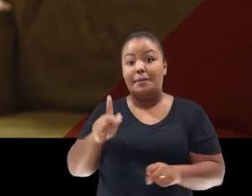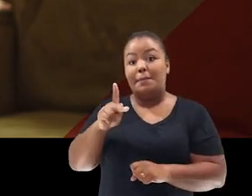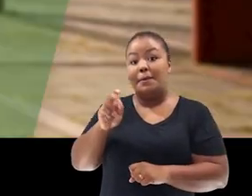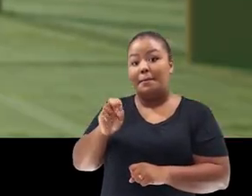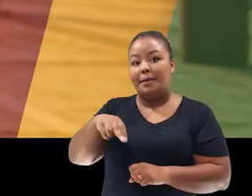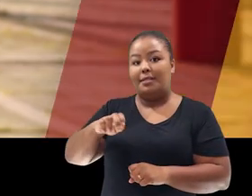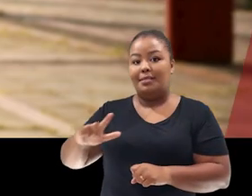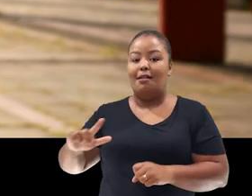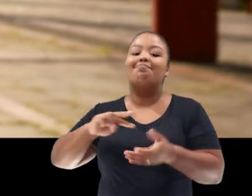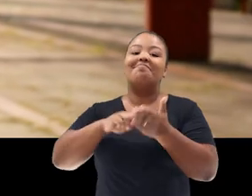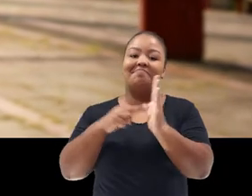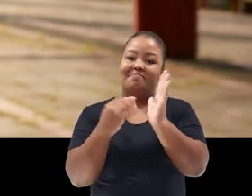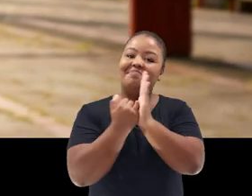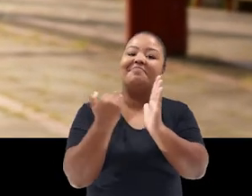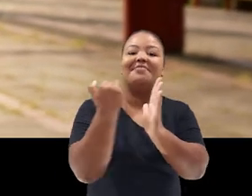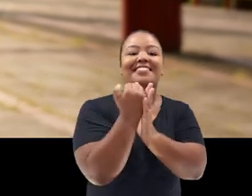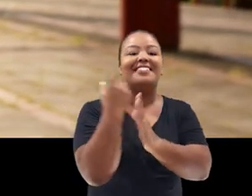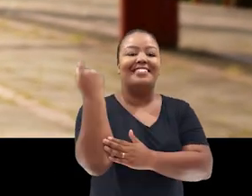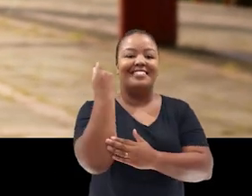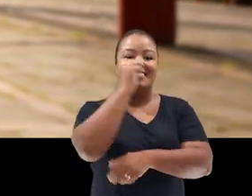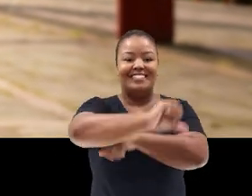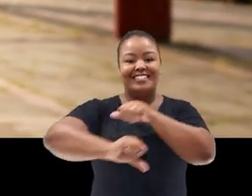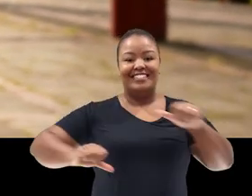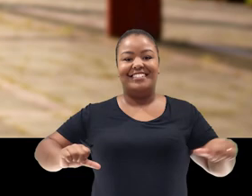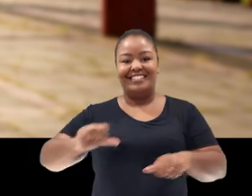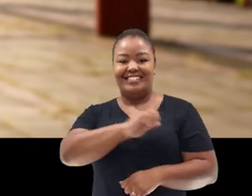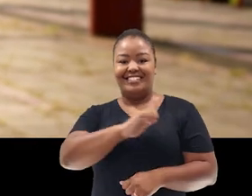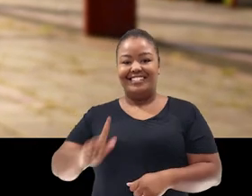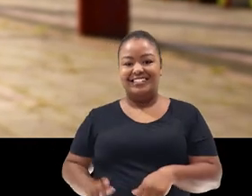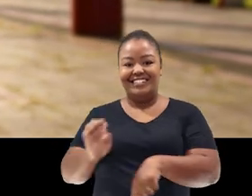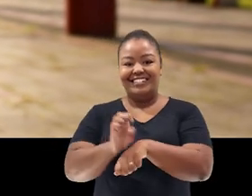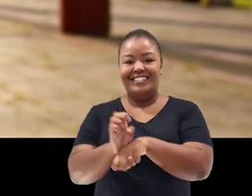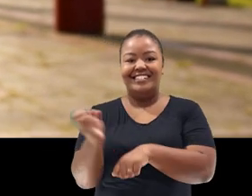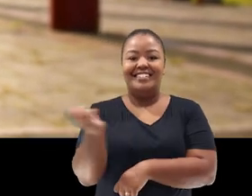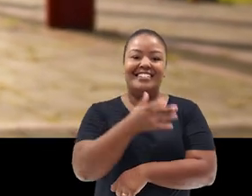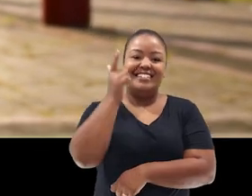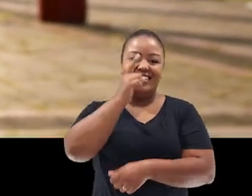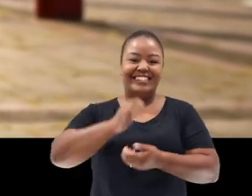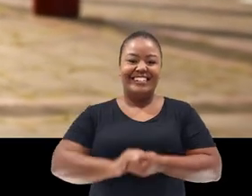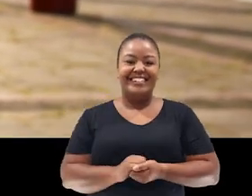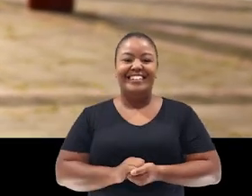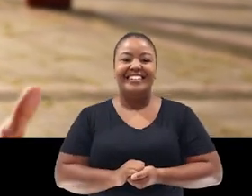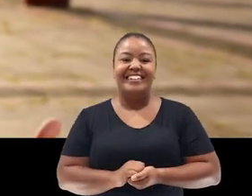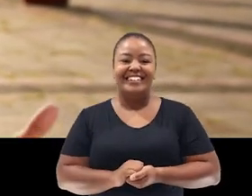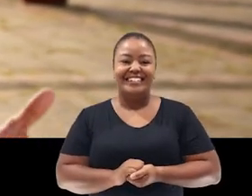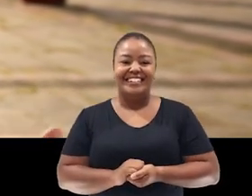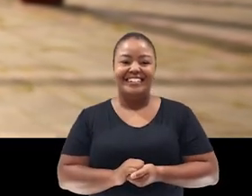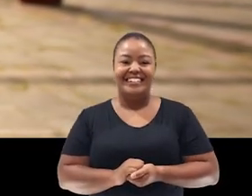sistema penal. Isso é Avançar. O Rio Grande do Sul virou jogo. Governo do Estado. Novas façanhas.